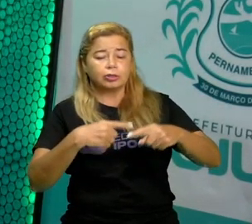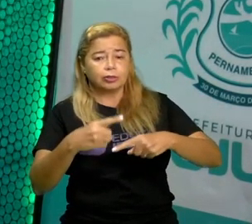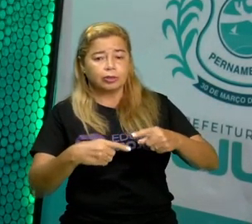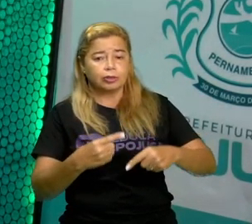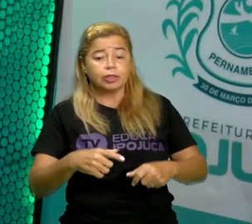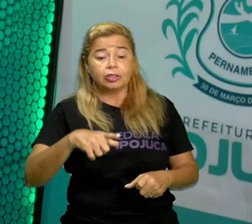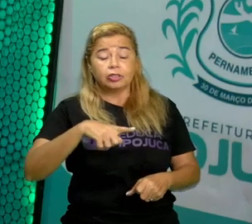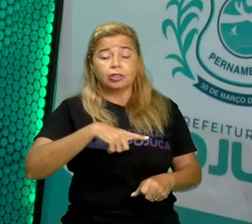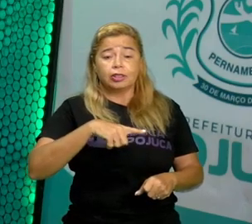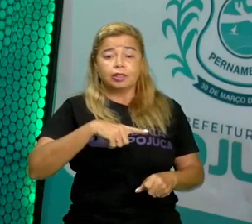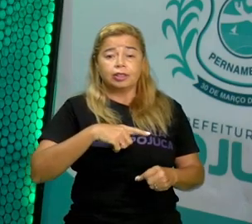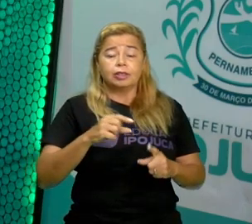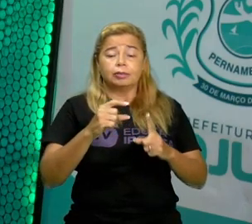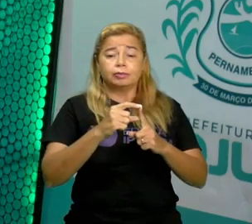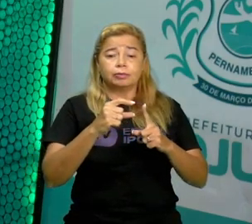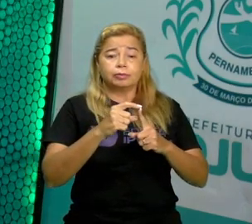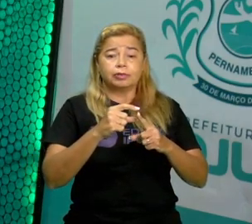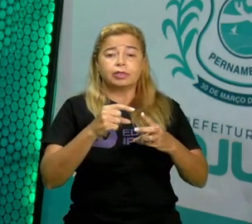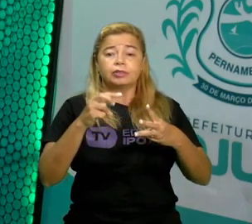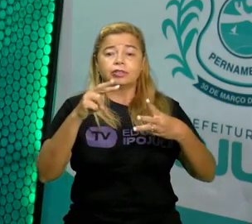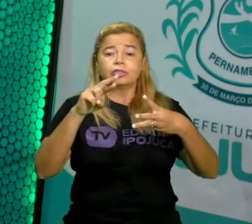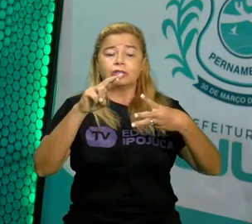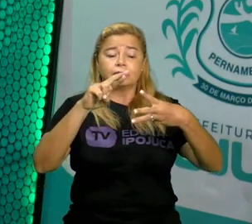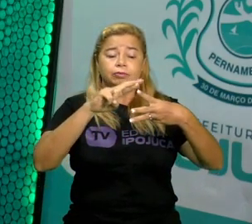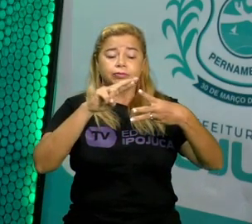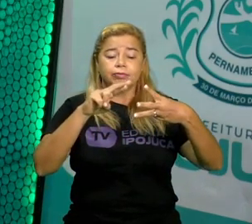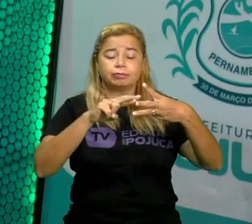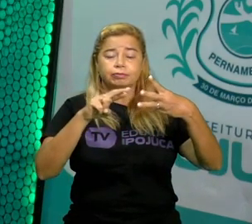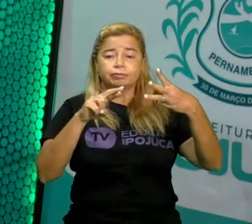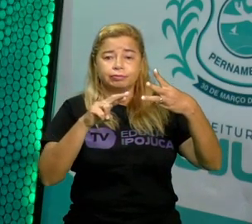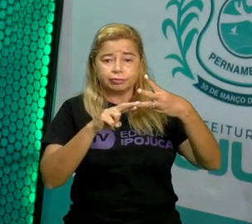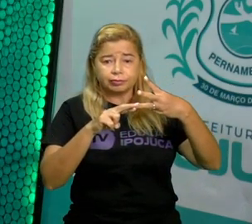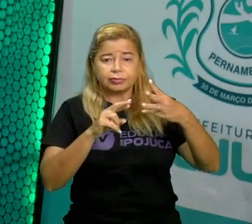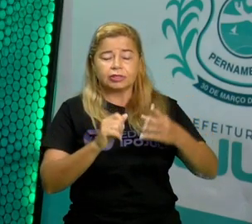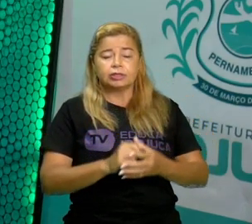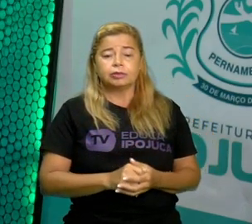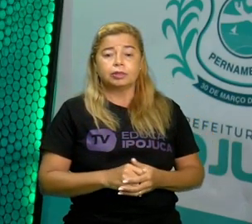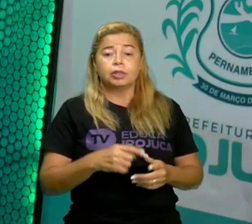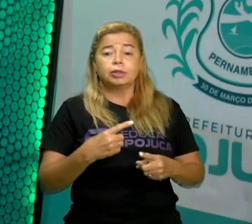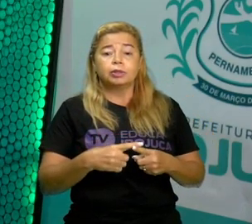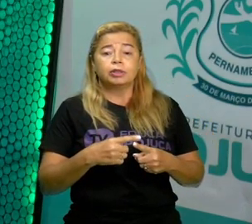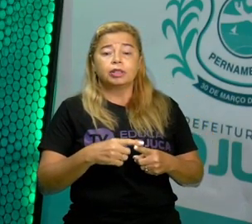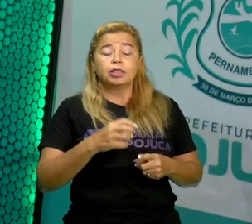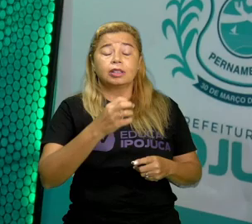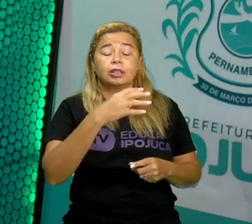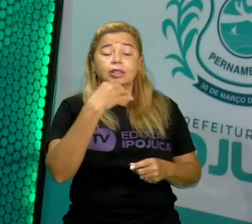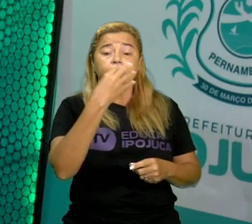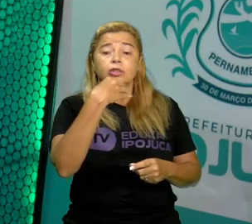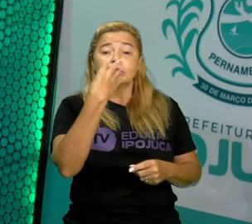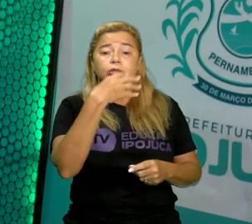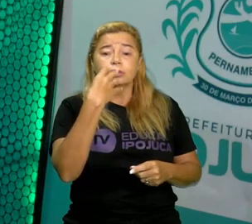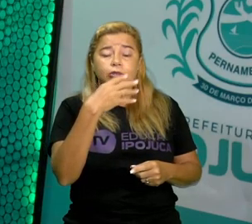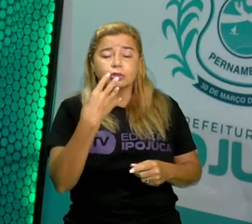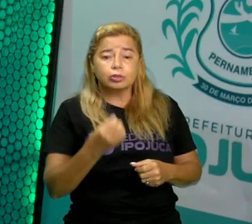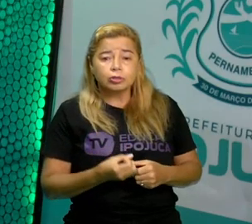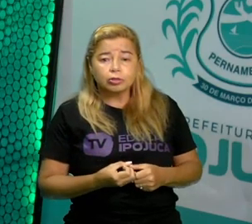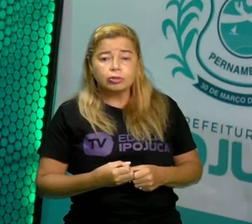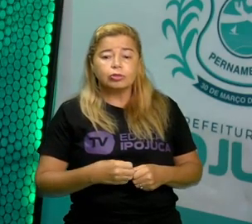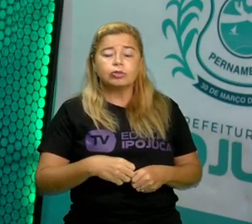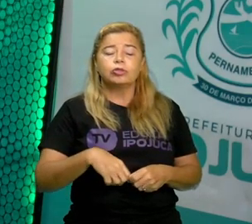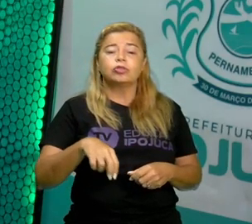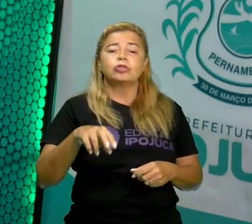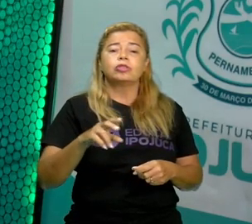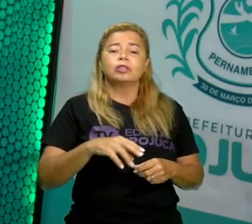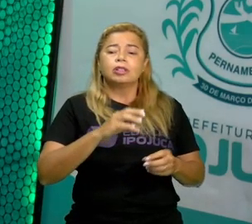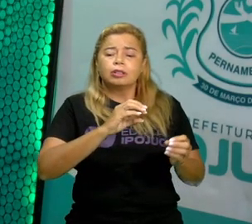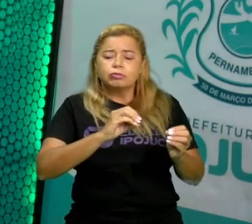rimam. Isto mesmo, lembram da sonoridade que algumas palavras têm